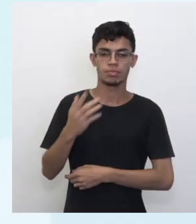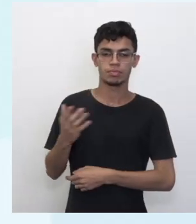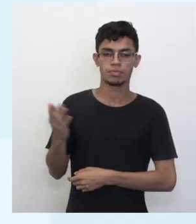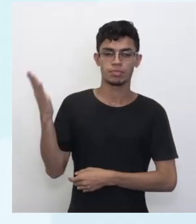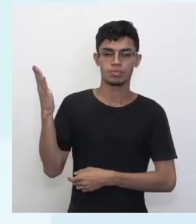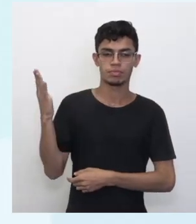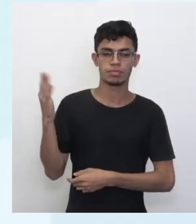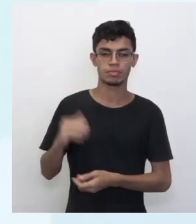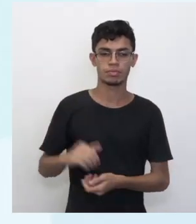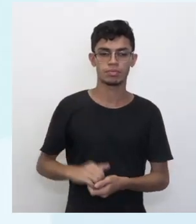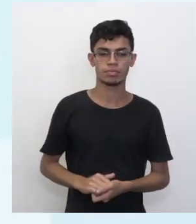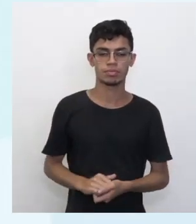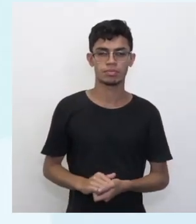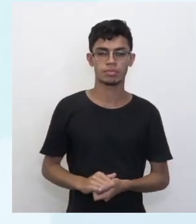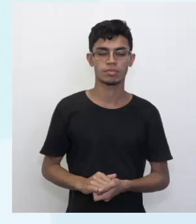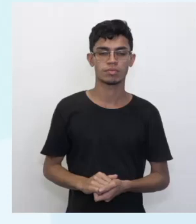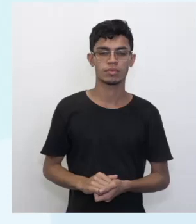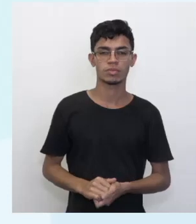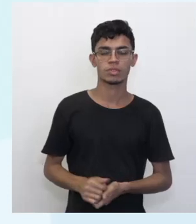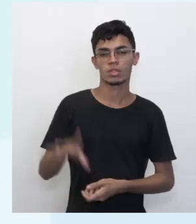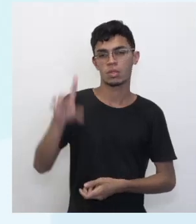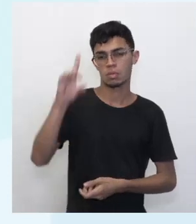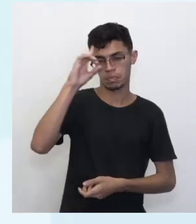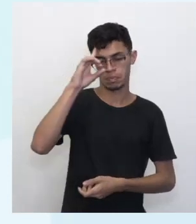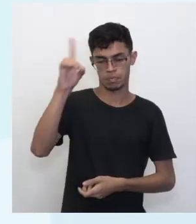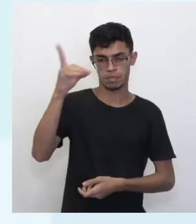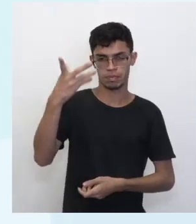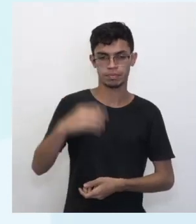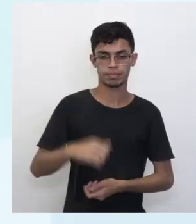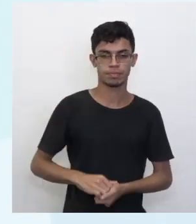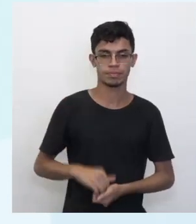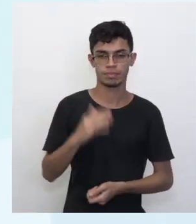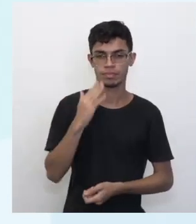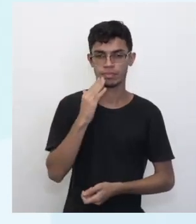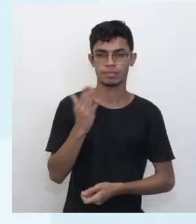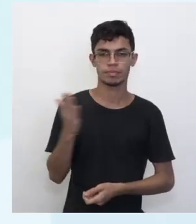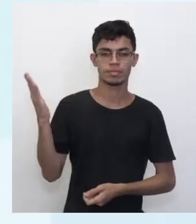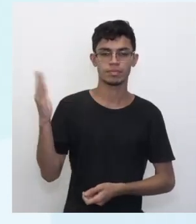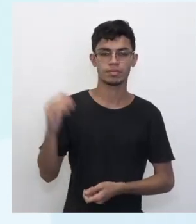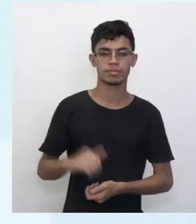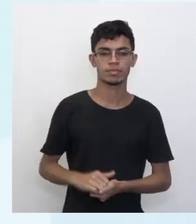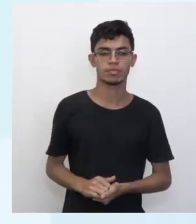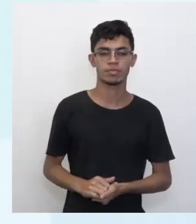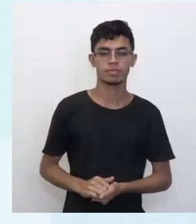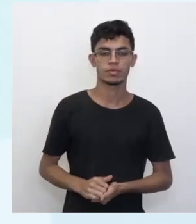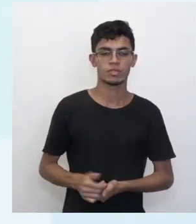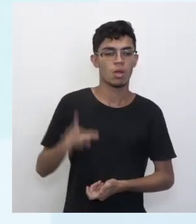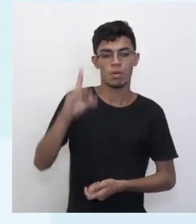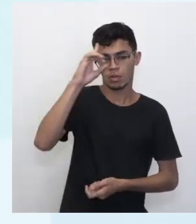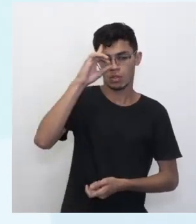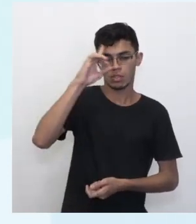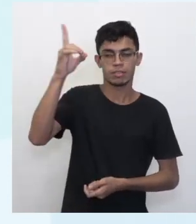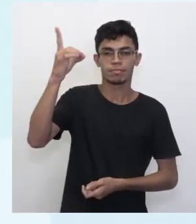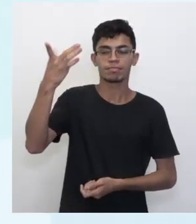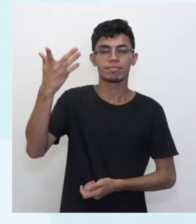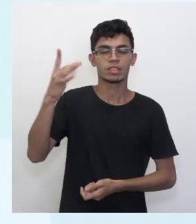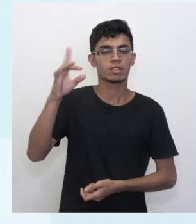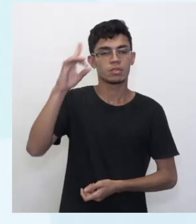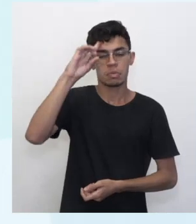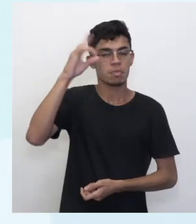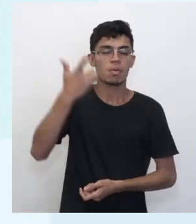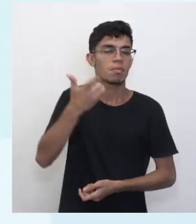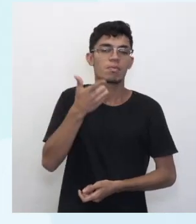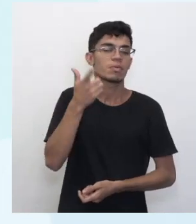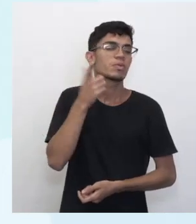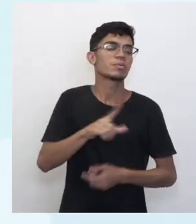o texto era uma vez. Então, olha só que bonitinho. Vamos ler. Era uma vez... Aí eu não vou conseguir cantar,